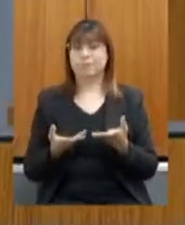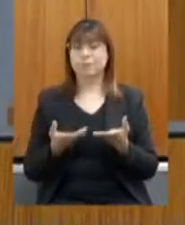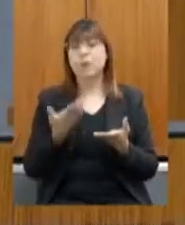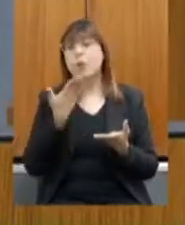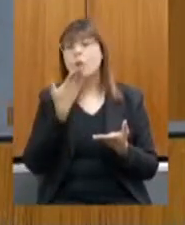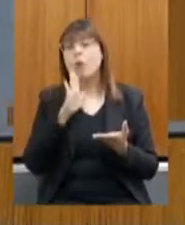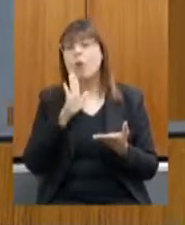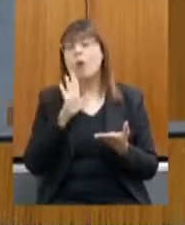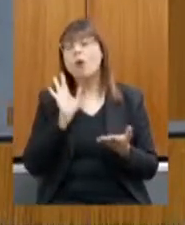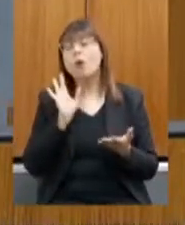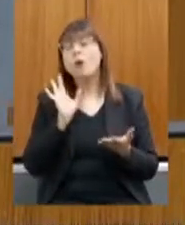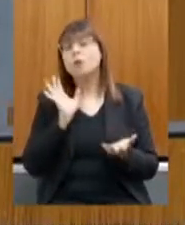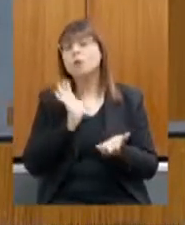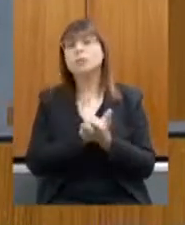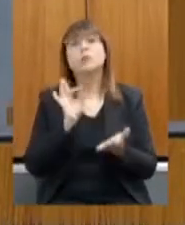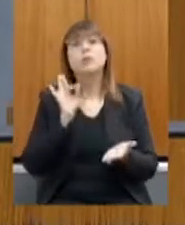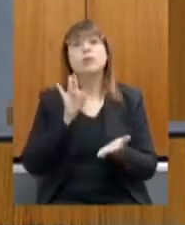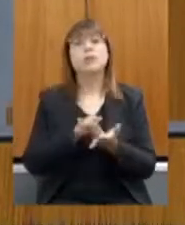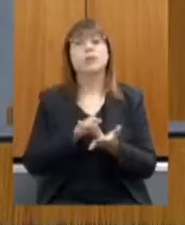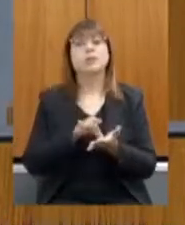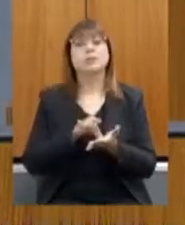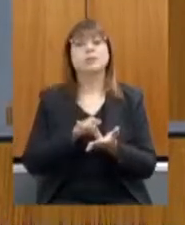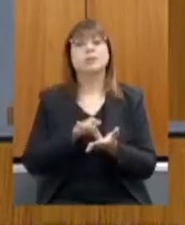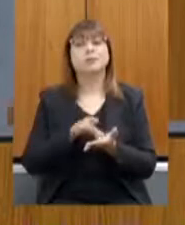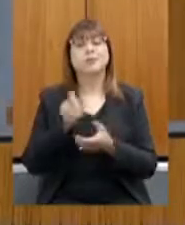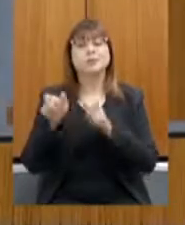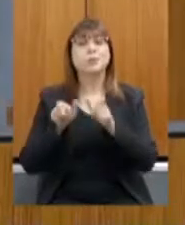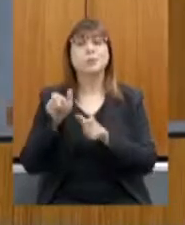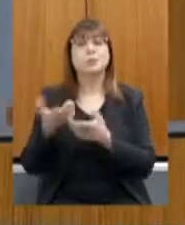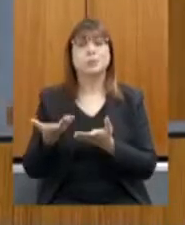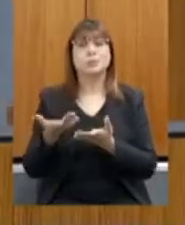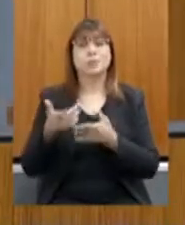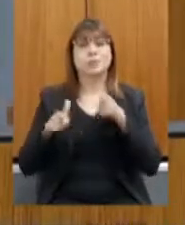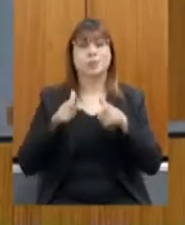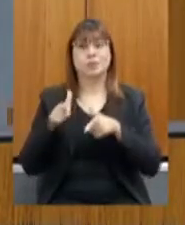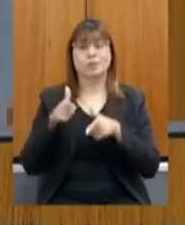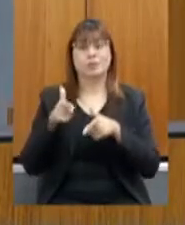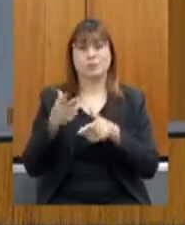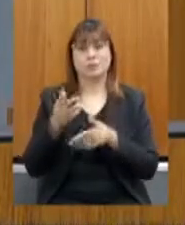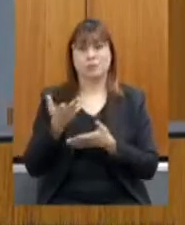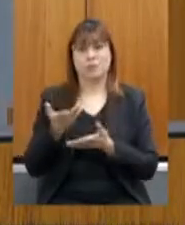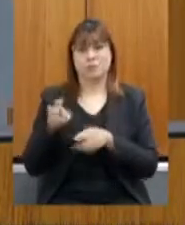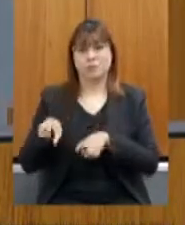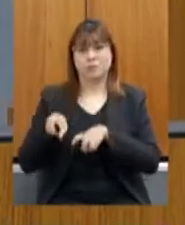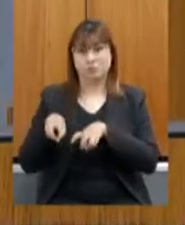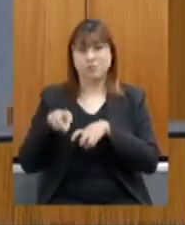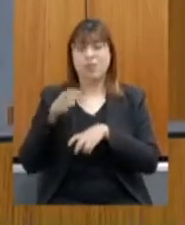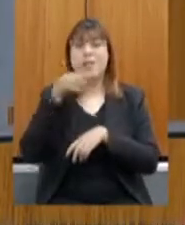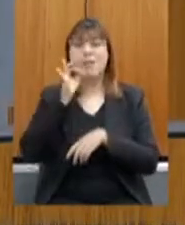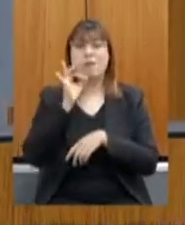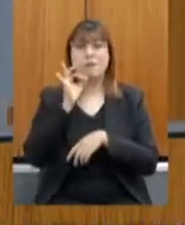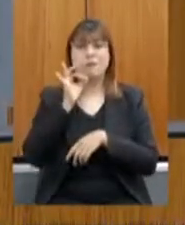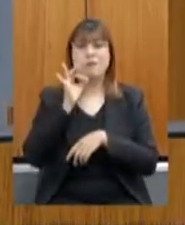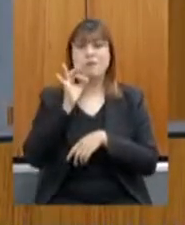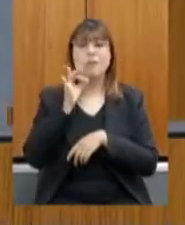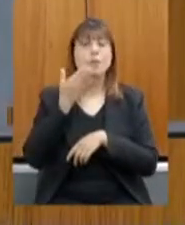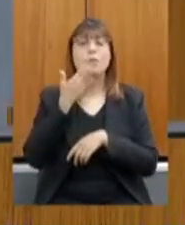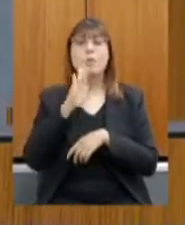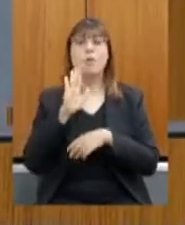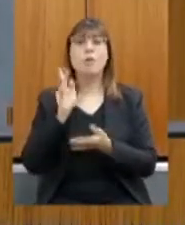situação dos nossos cafeicultores em termos de perda, em termos de compromissos financeiros para frente